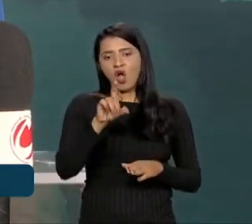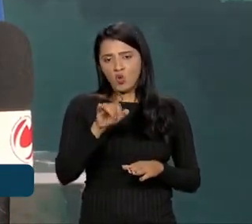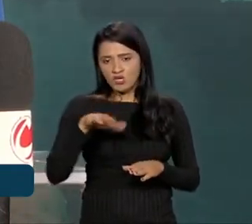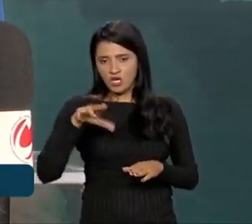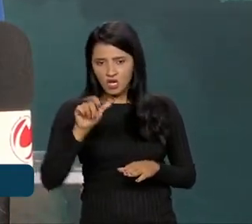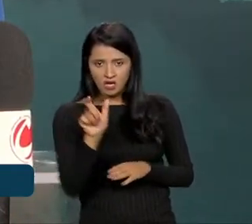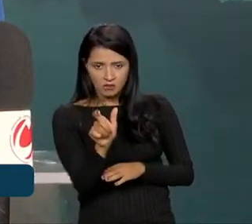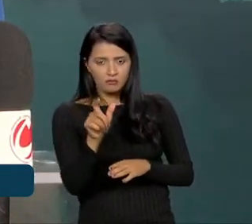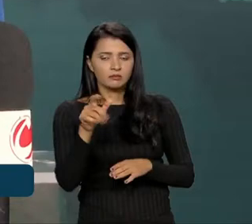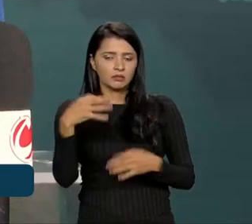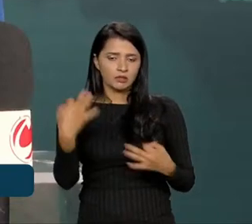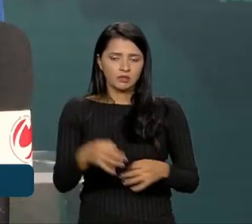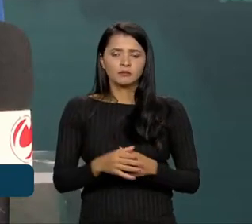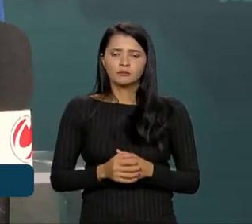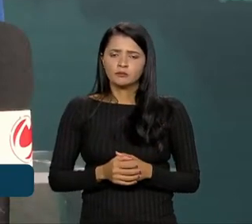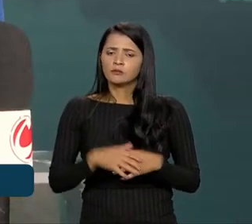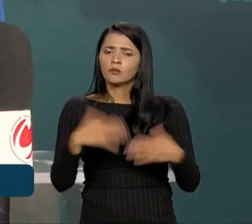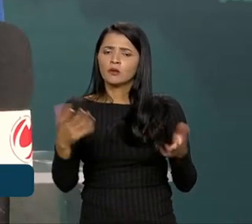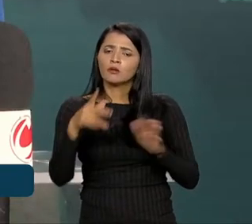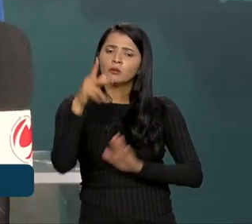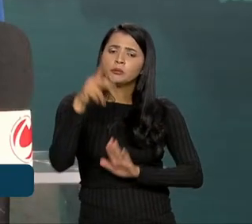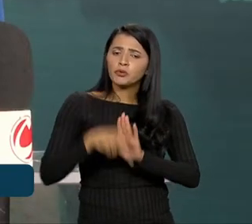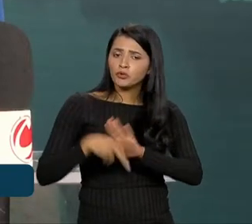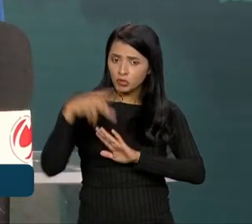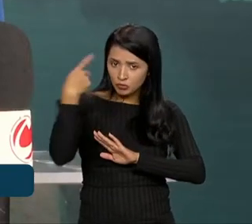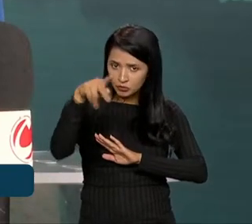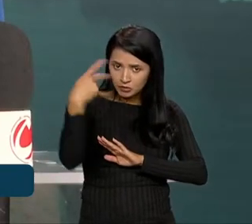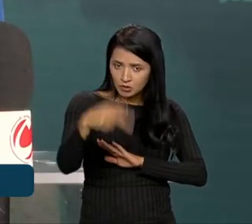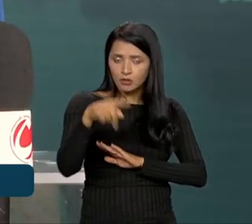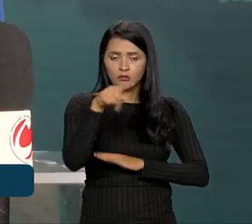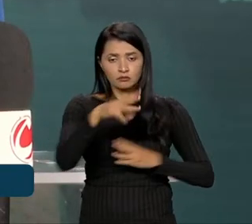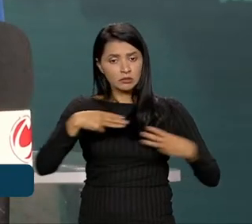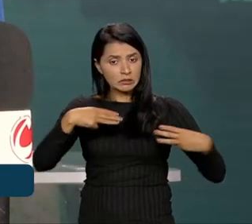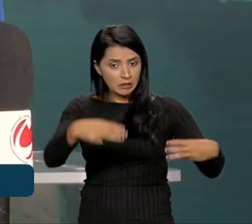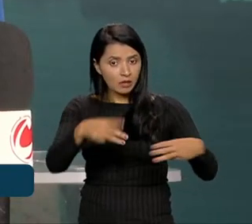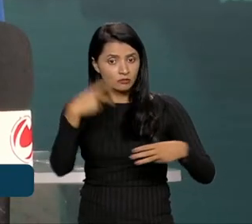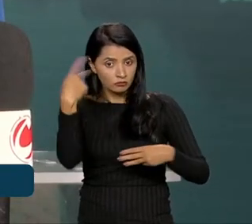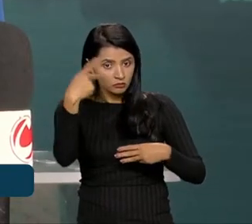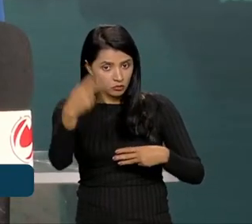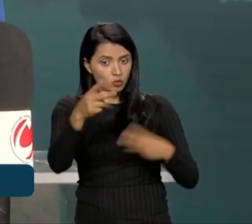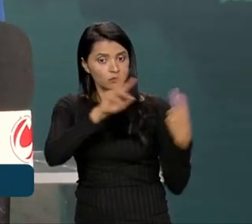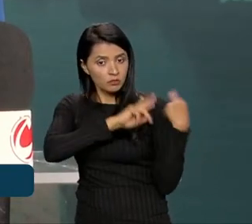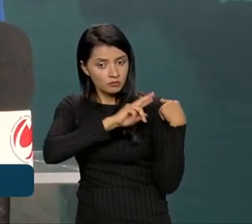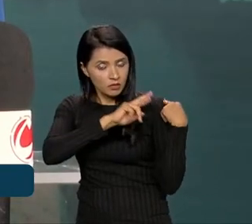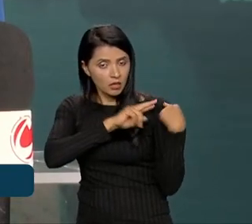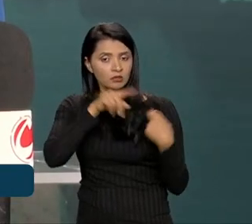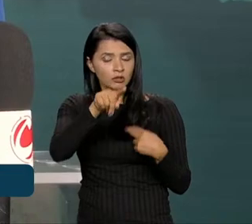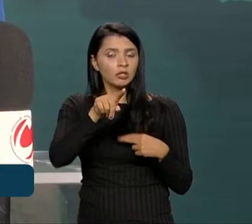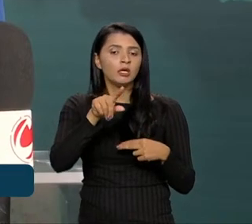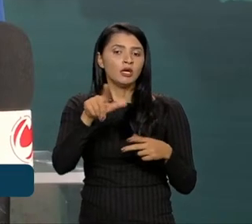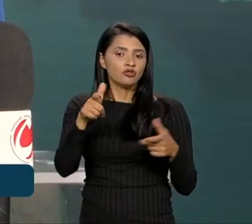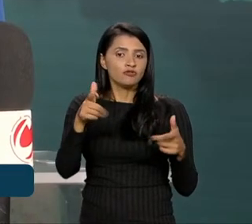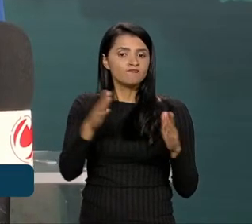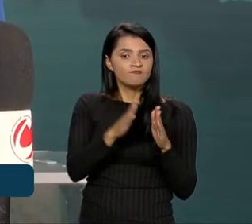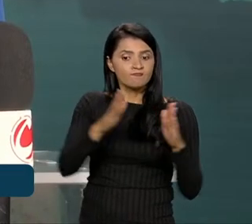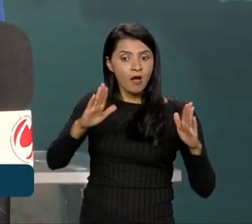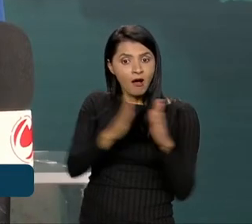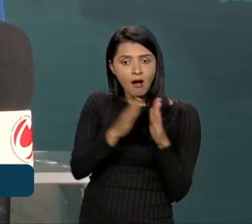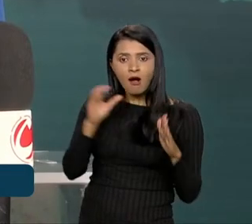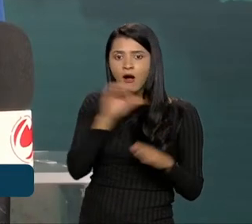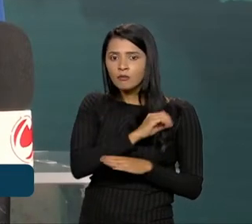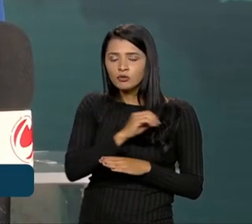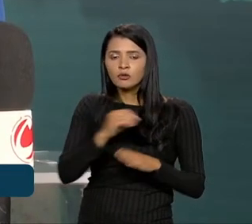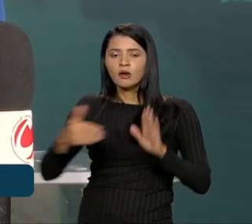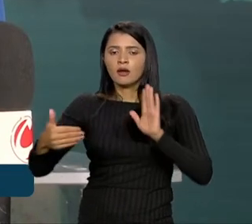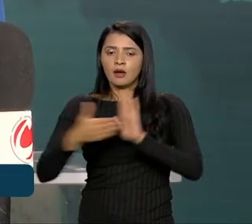pergunta é o seguinte... Qual o projeto do seu ministério, na sua administração, de pequeno prazo até